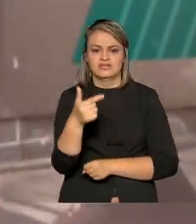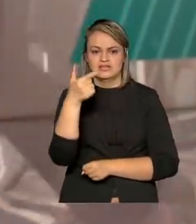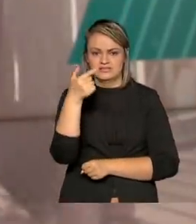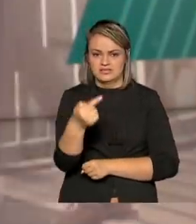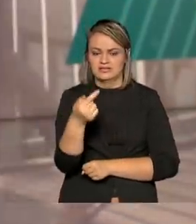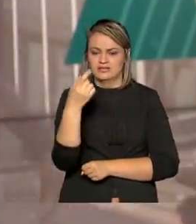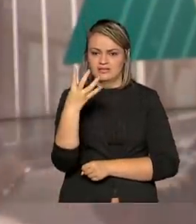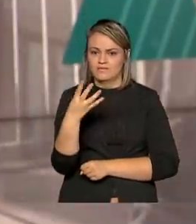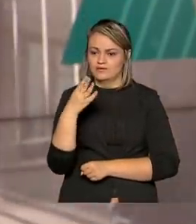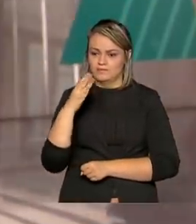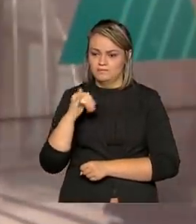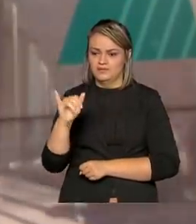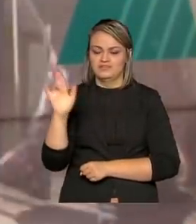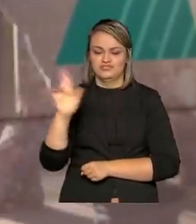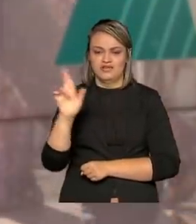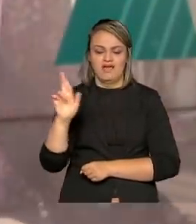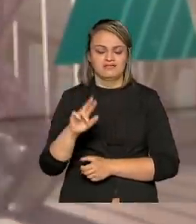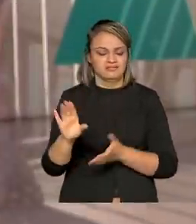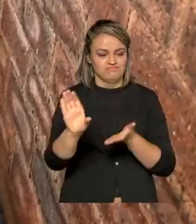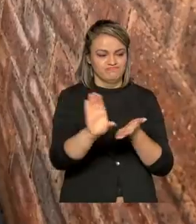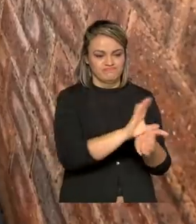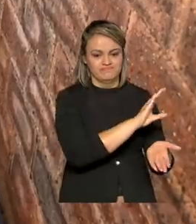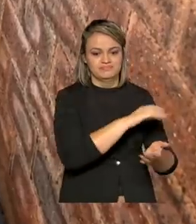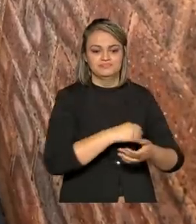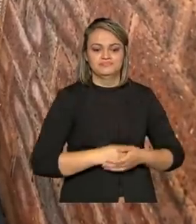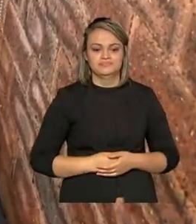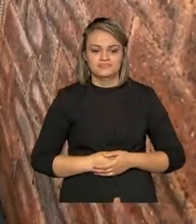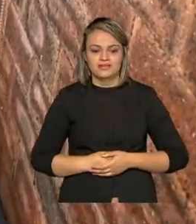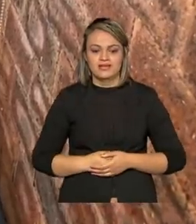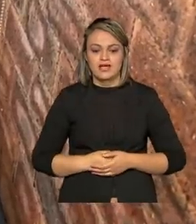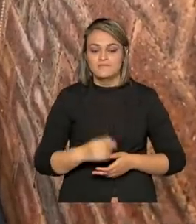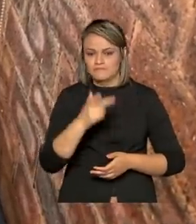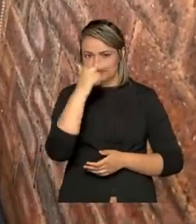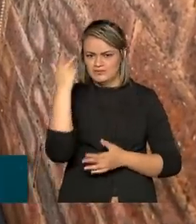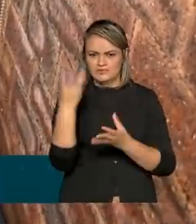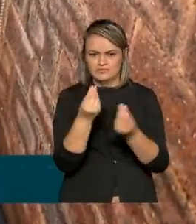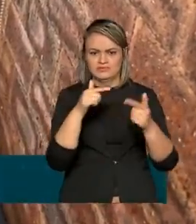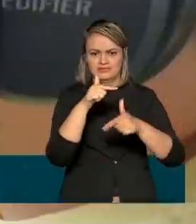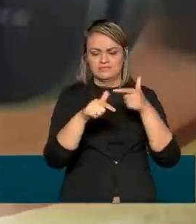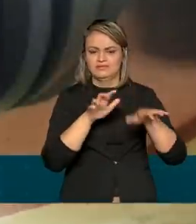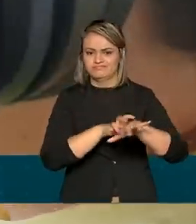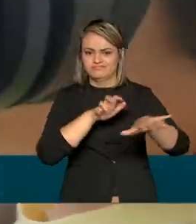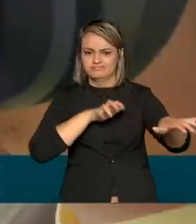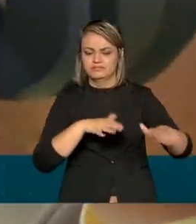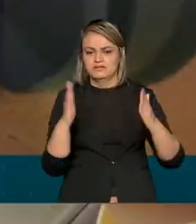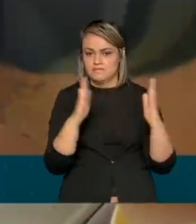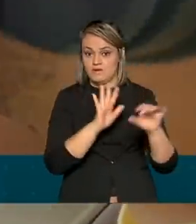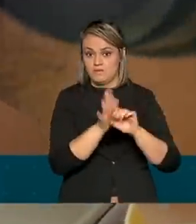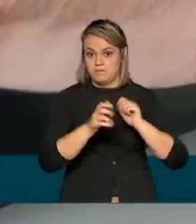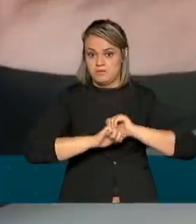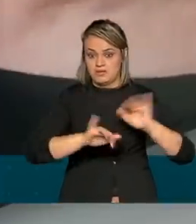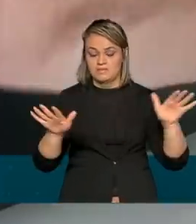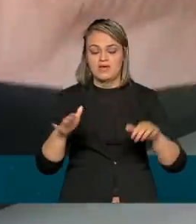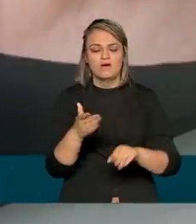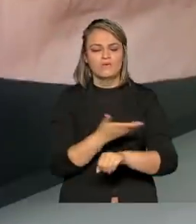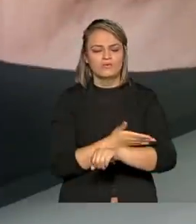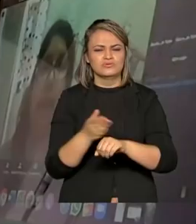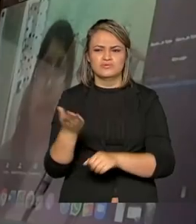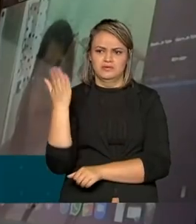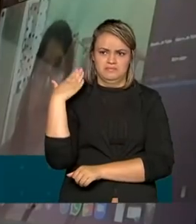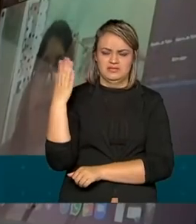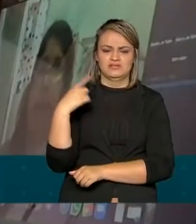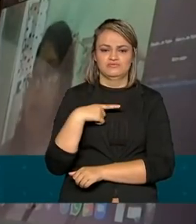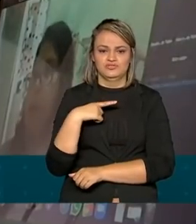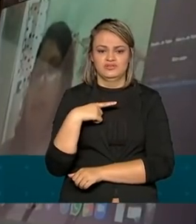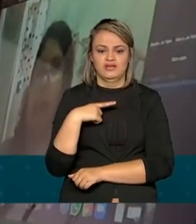bilhões de reais de investimentos. Com tanta gente trabalhando em casa durante a pandemia, um hábito antigo do